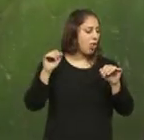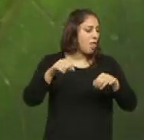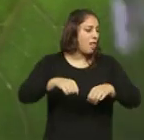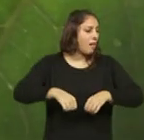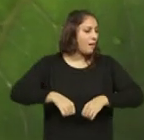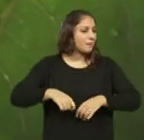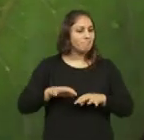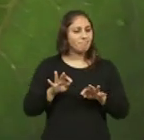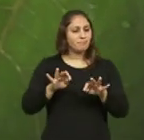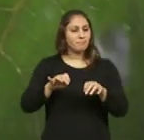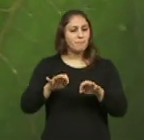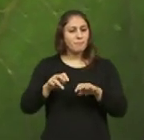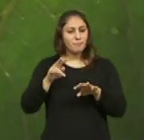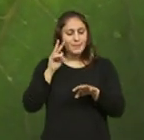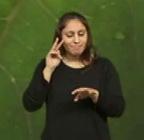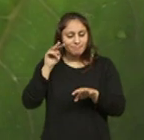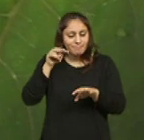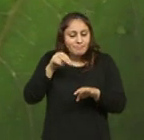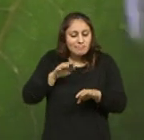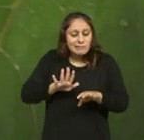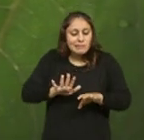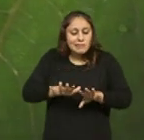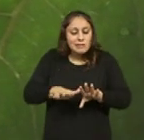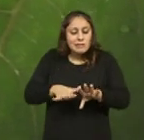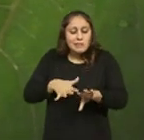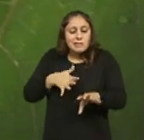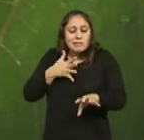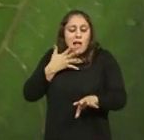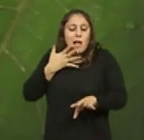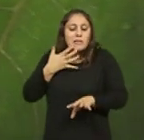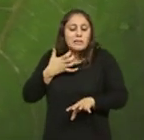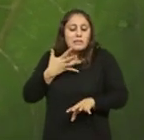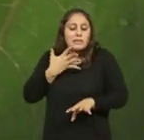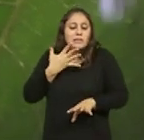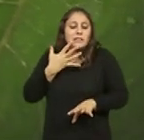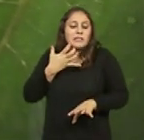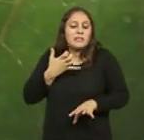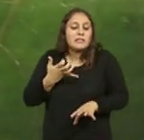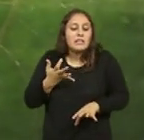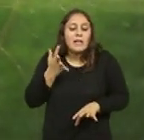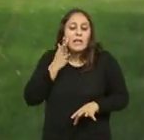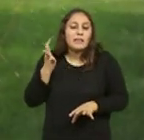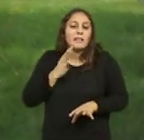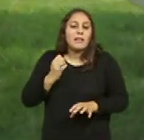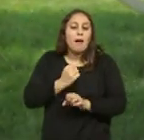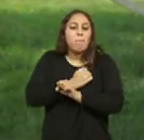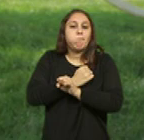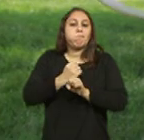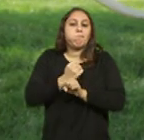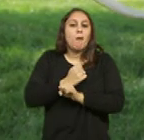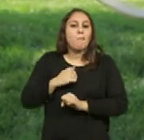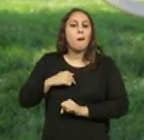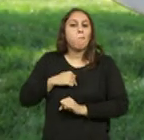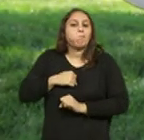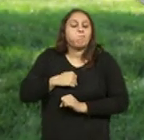as pontas dos pés, pisando com cuidado para não estilhaçar a inevitável bomba